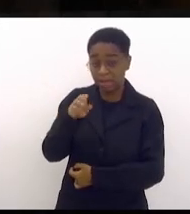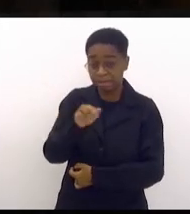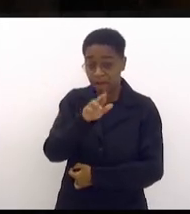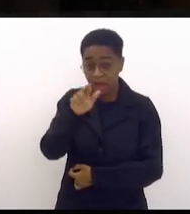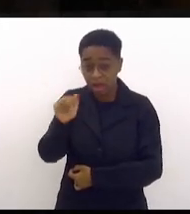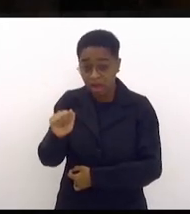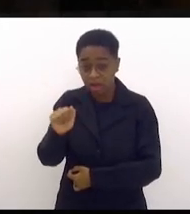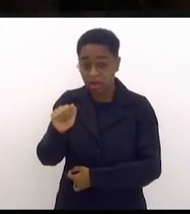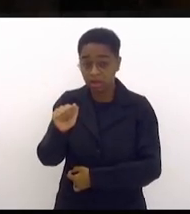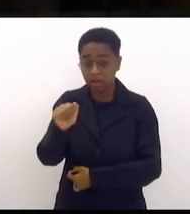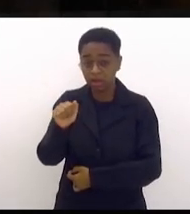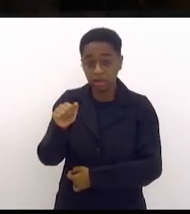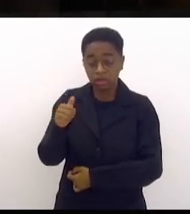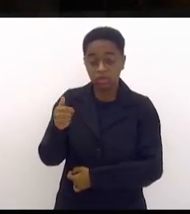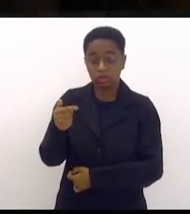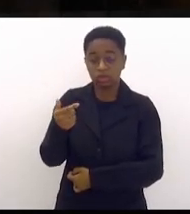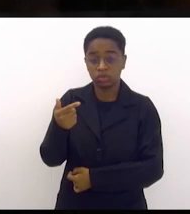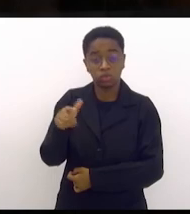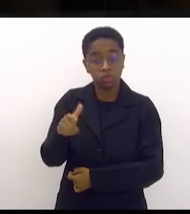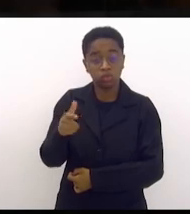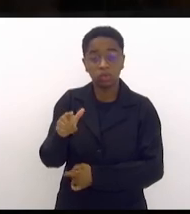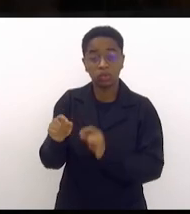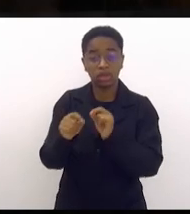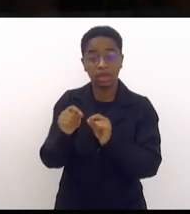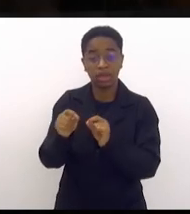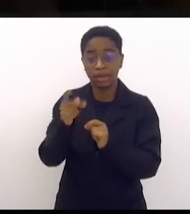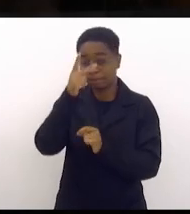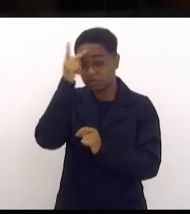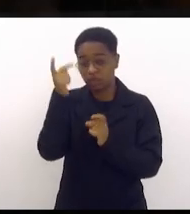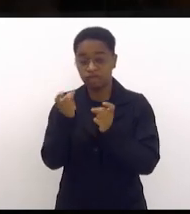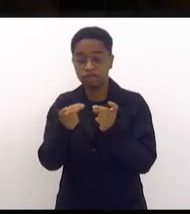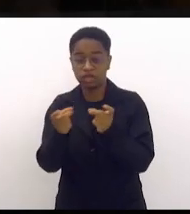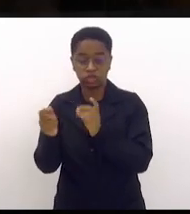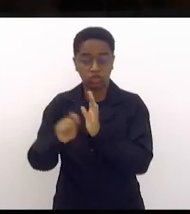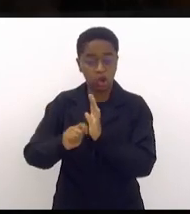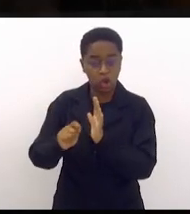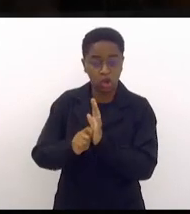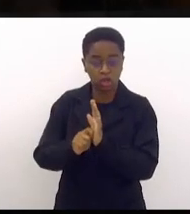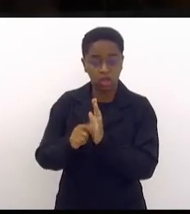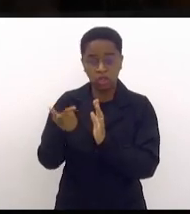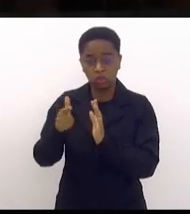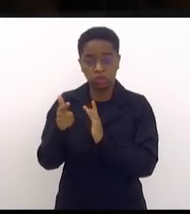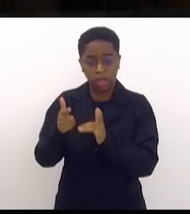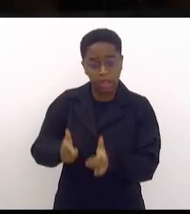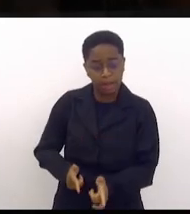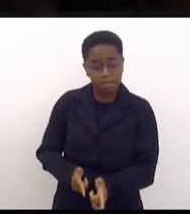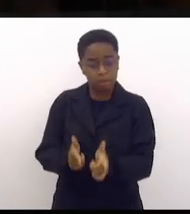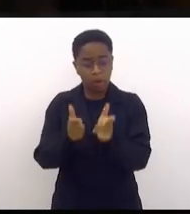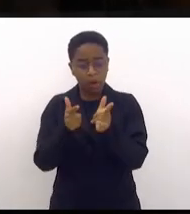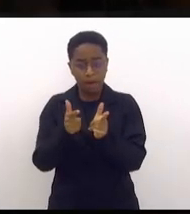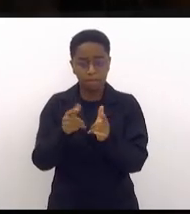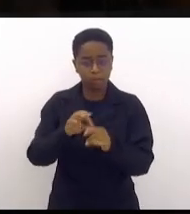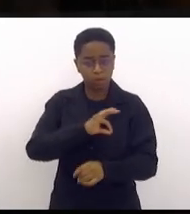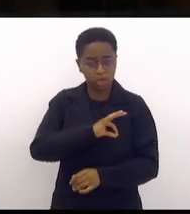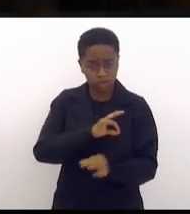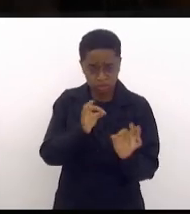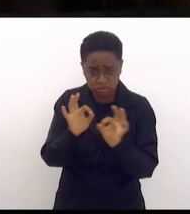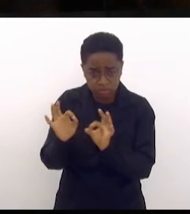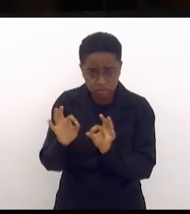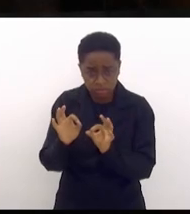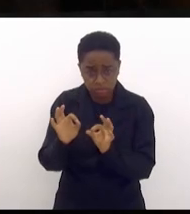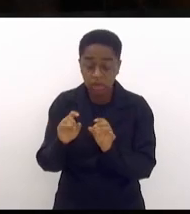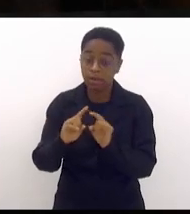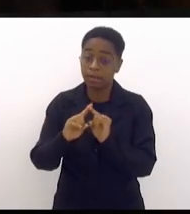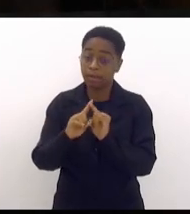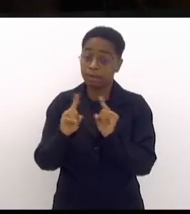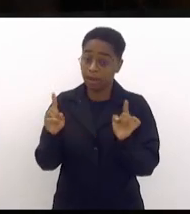o suposto varejista de drogas com um fuzil apontado para a polícia. Ora, mas